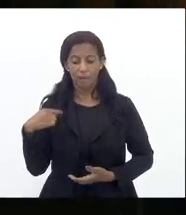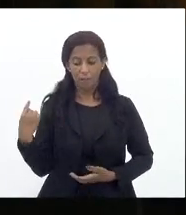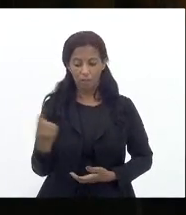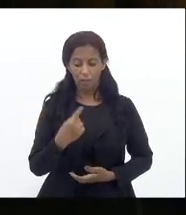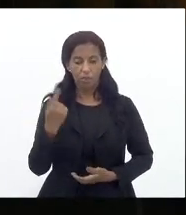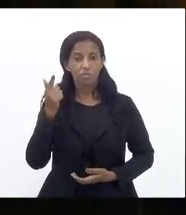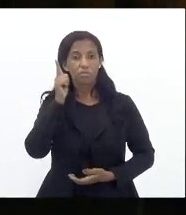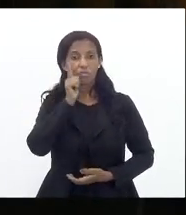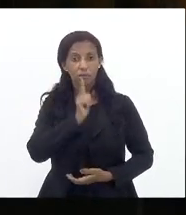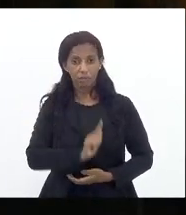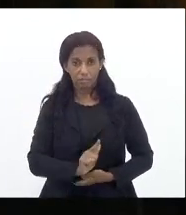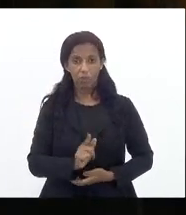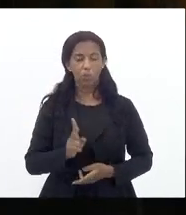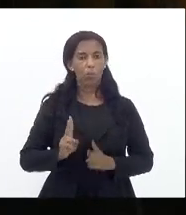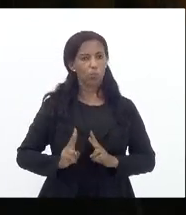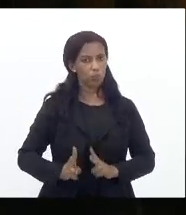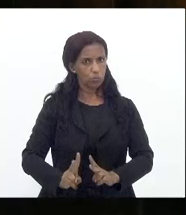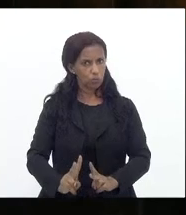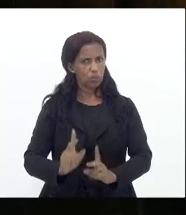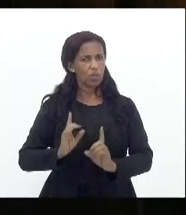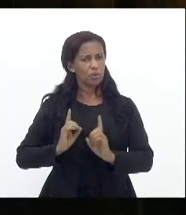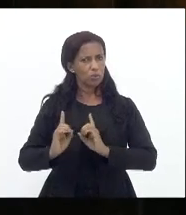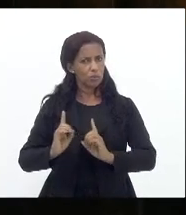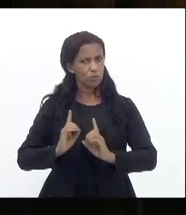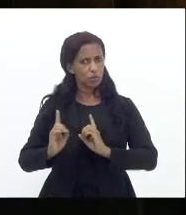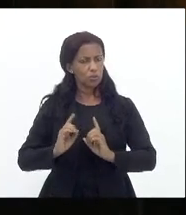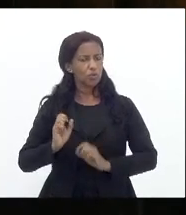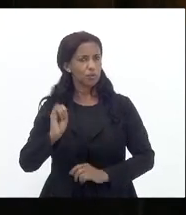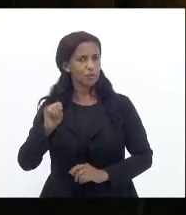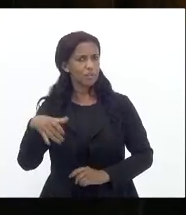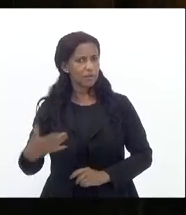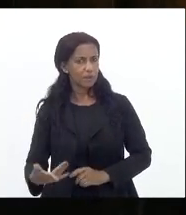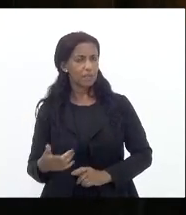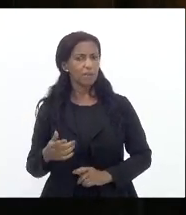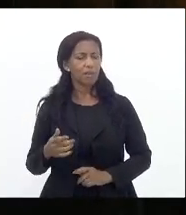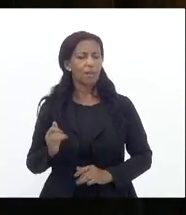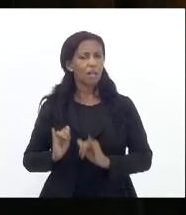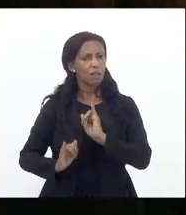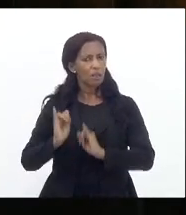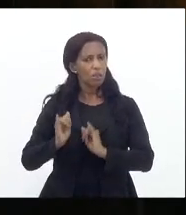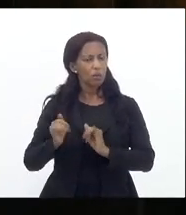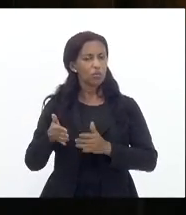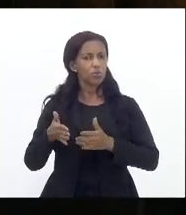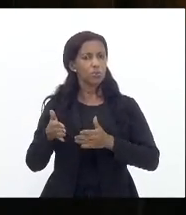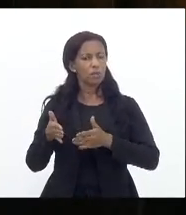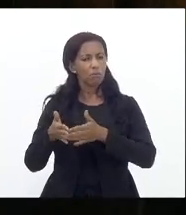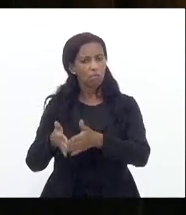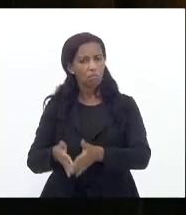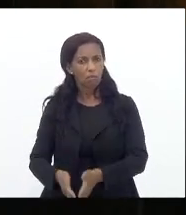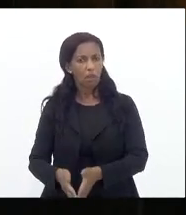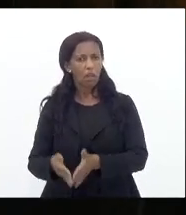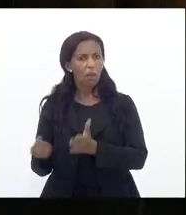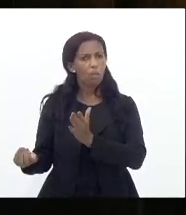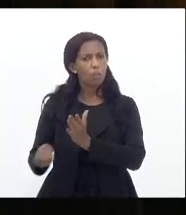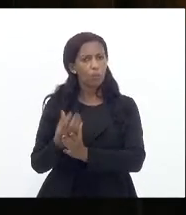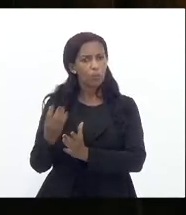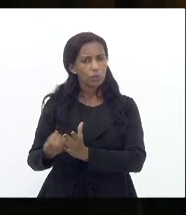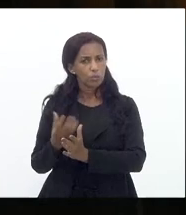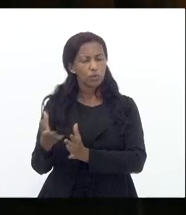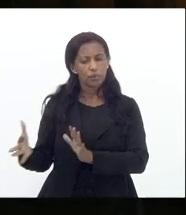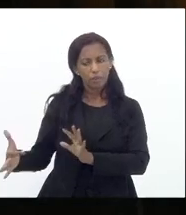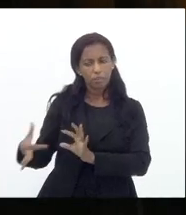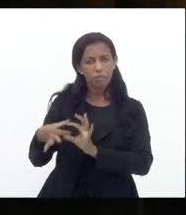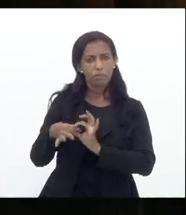possamos continuar discutindo sim a indústria naval as cadeias produtivas a ela